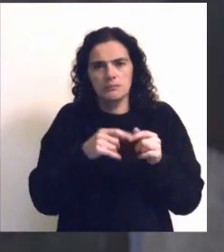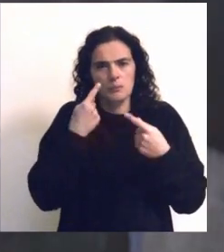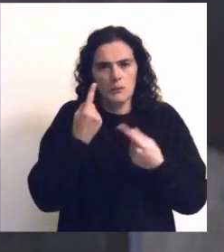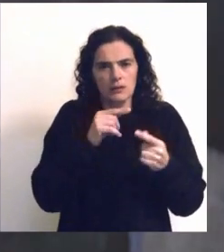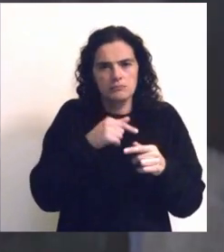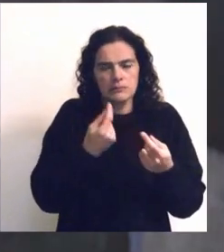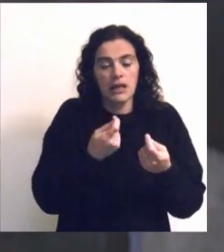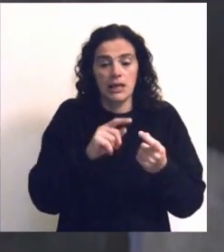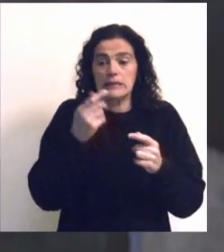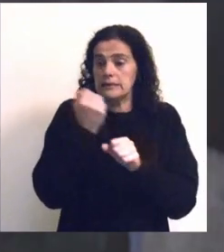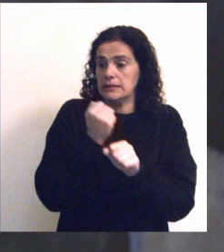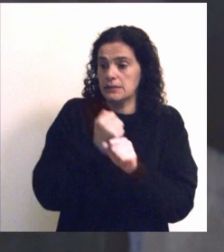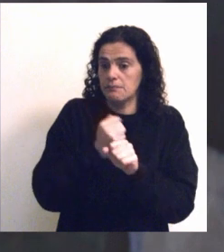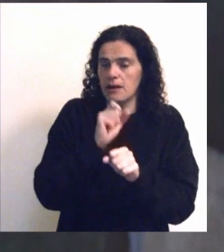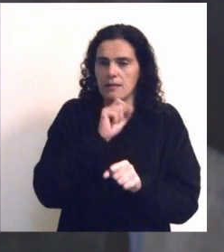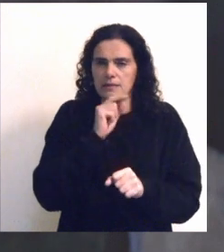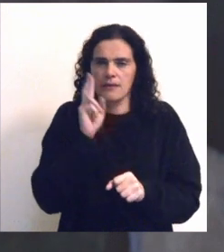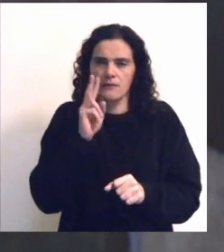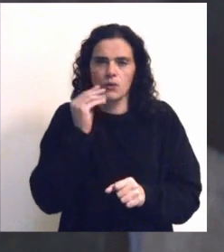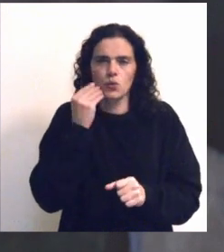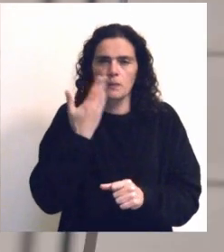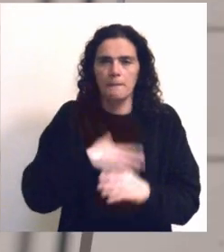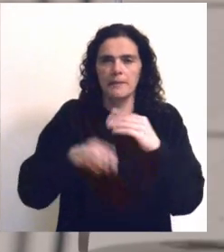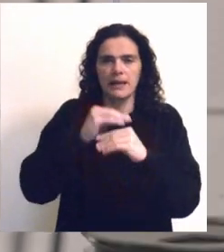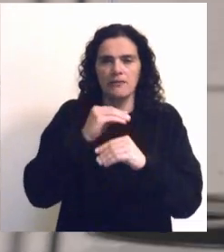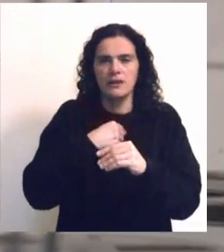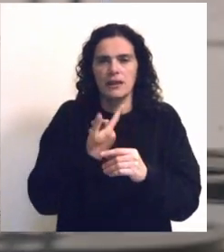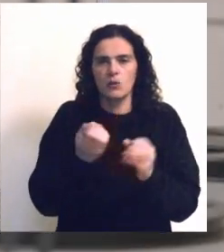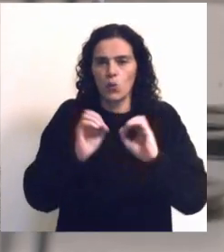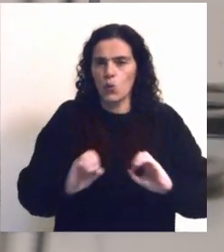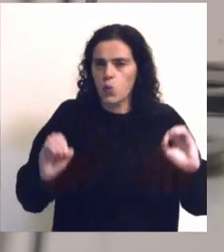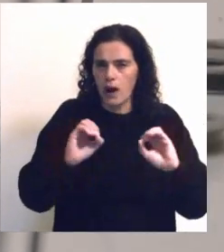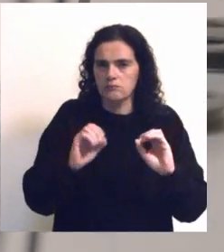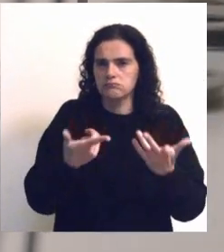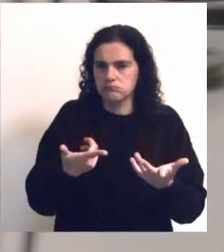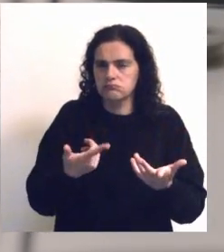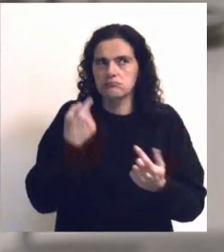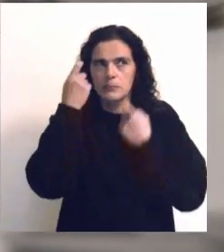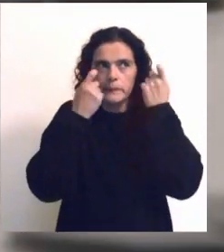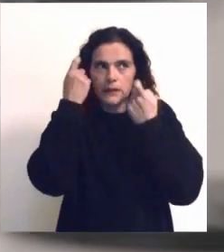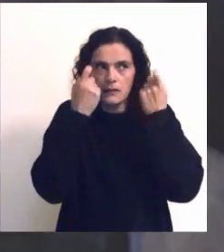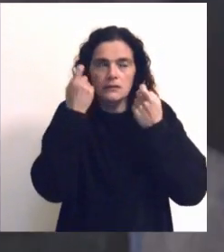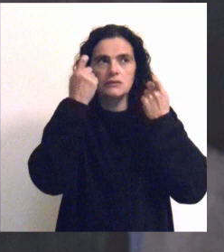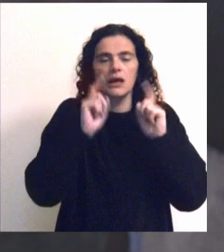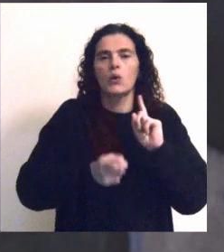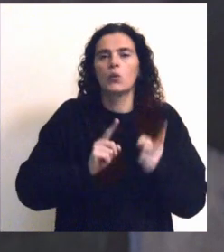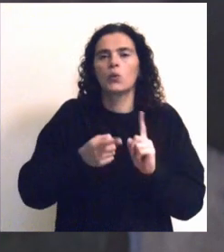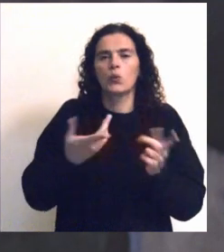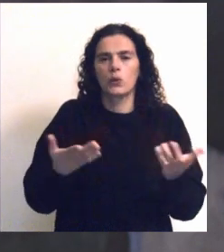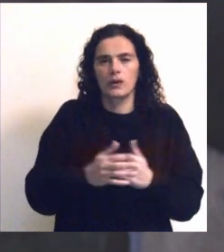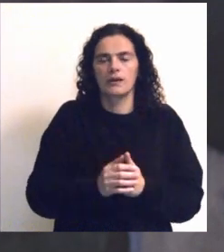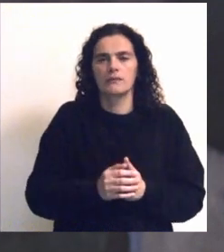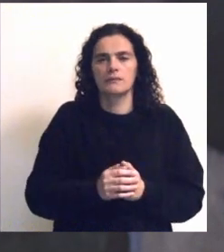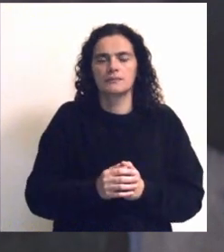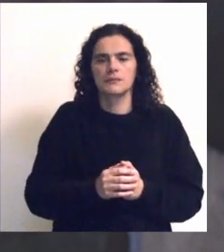penso que pode ser vista como uma metáfora da ausência e se pensarmos naquilo